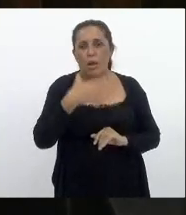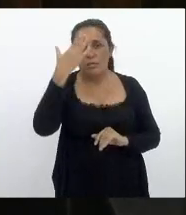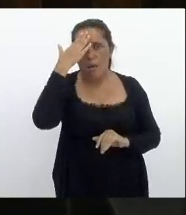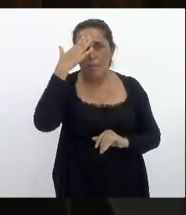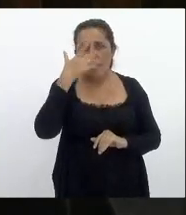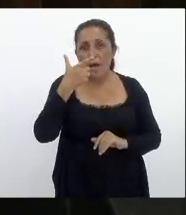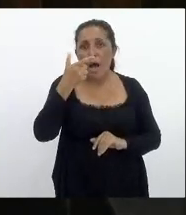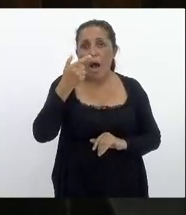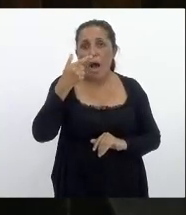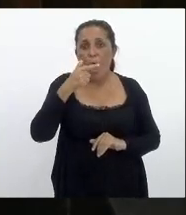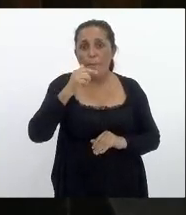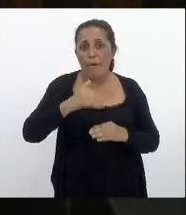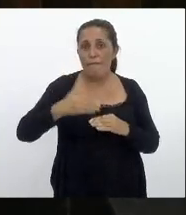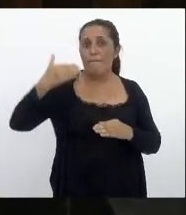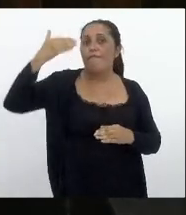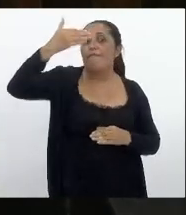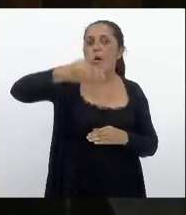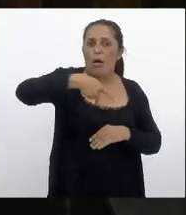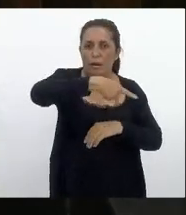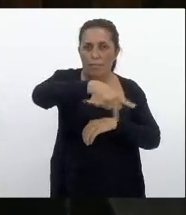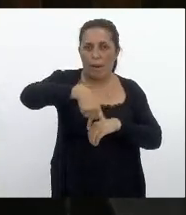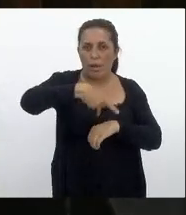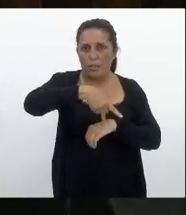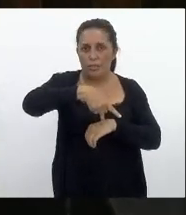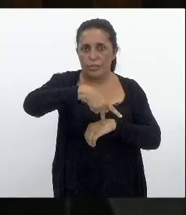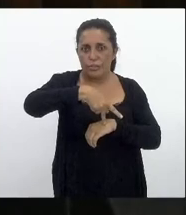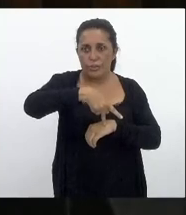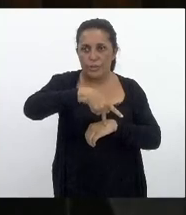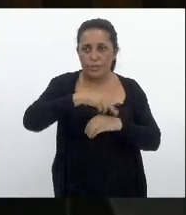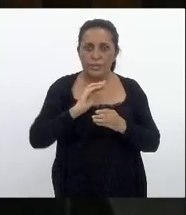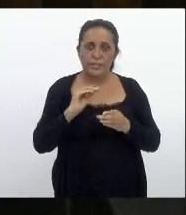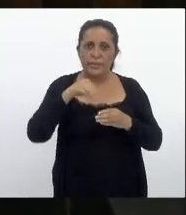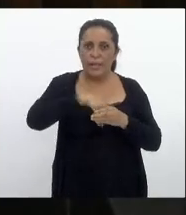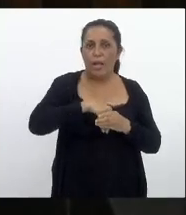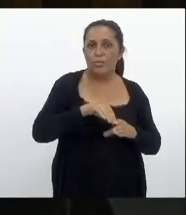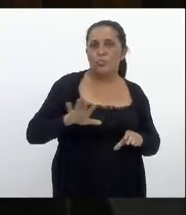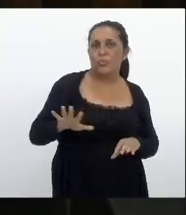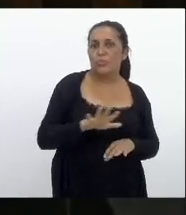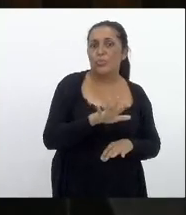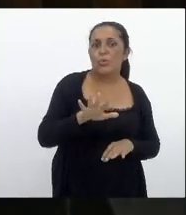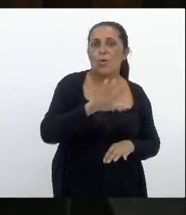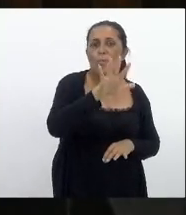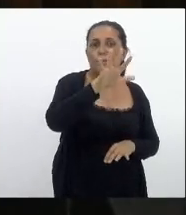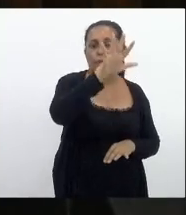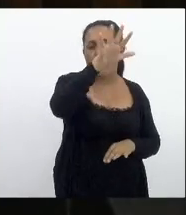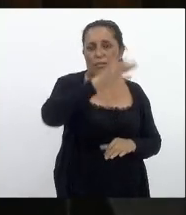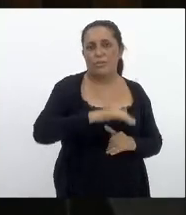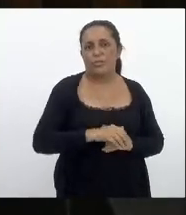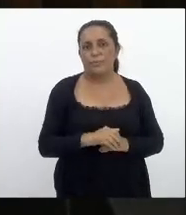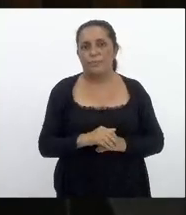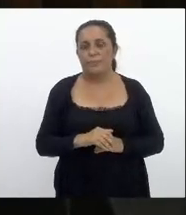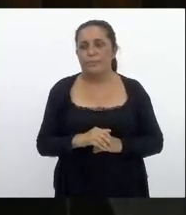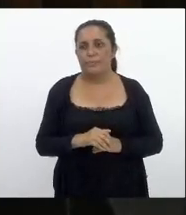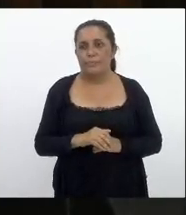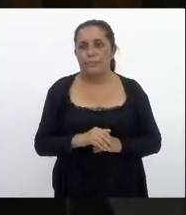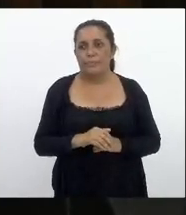armas vem de fora do país e vão parar dentro das comunidades